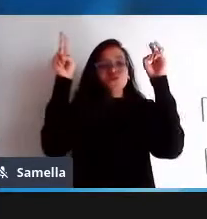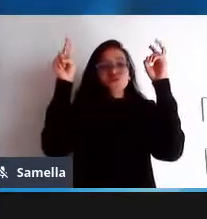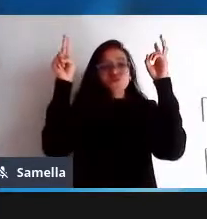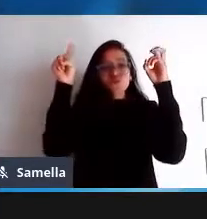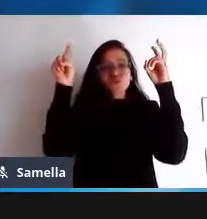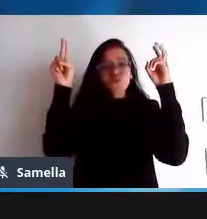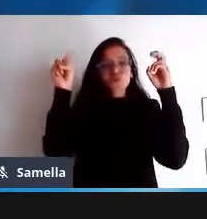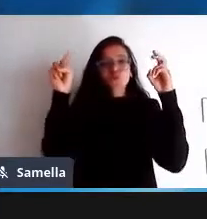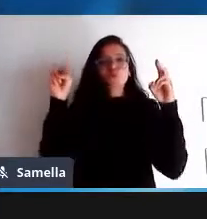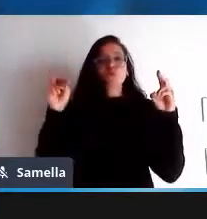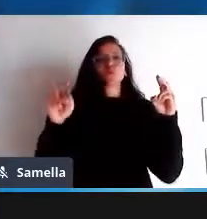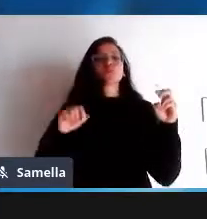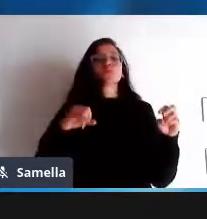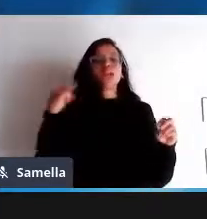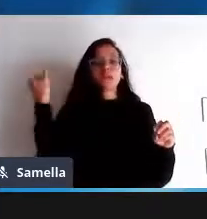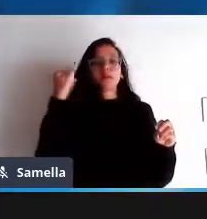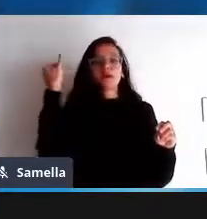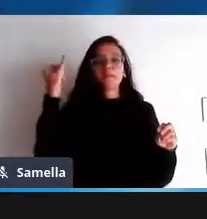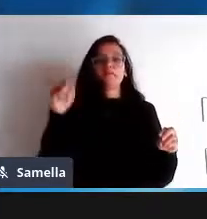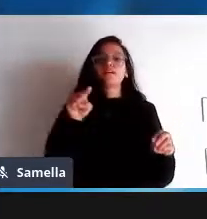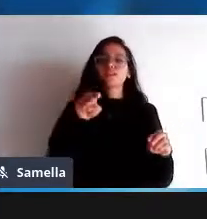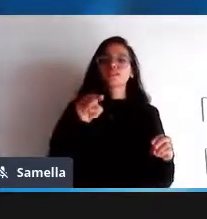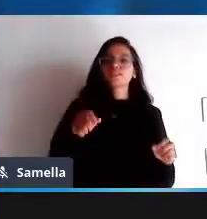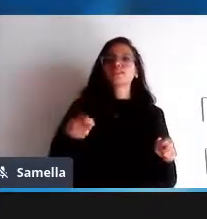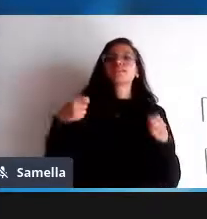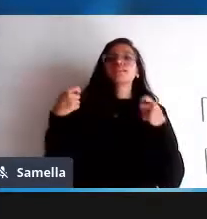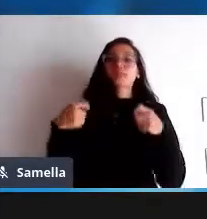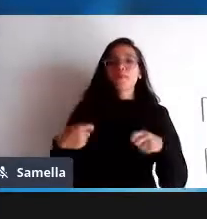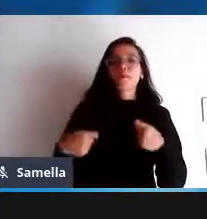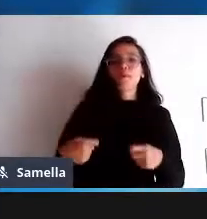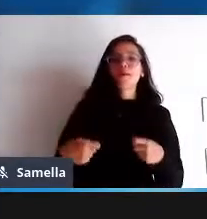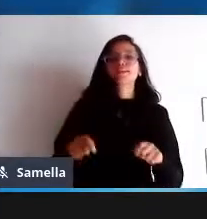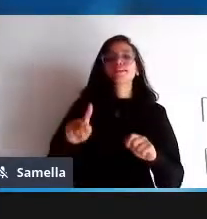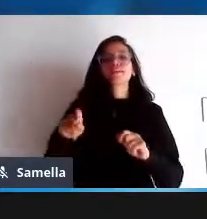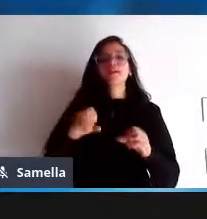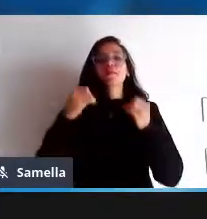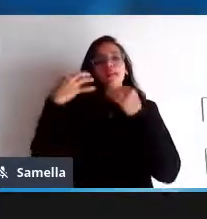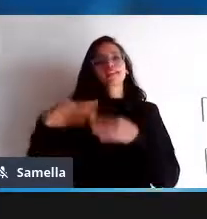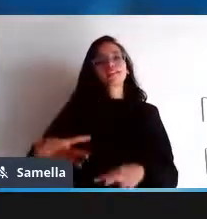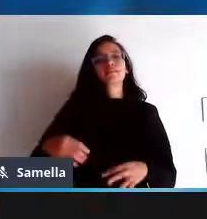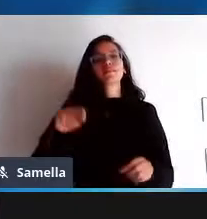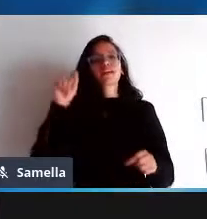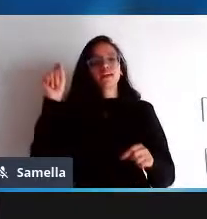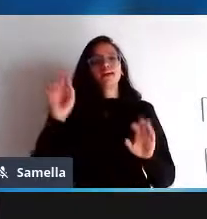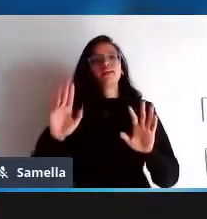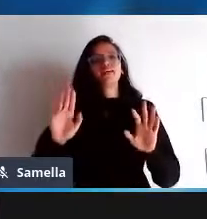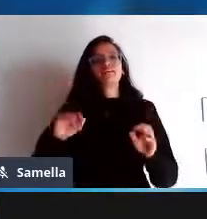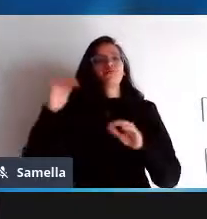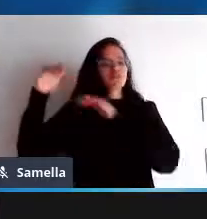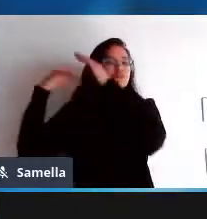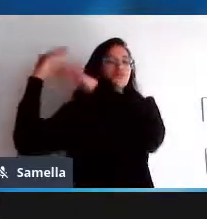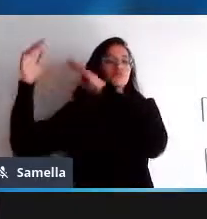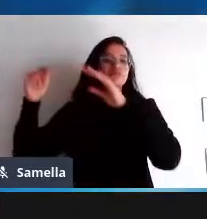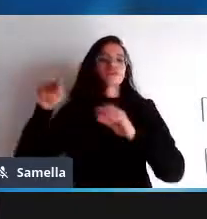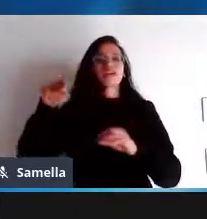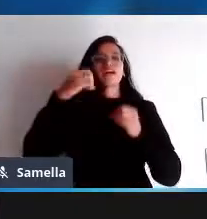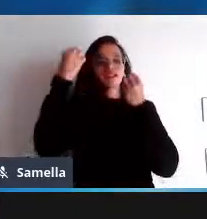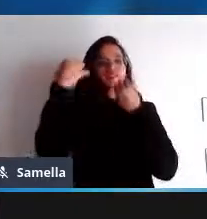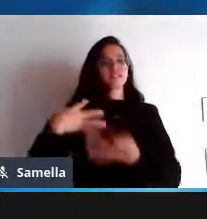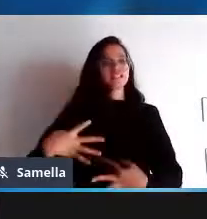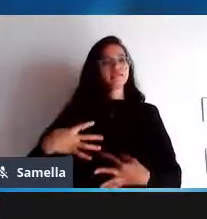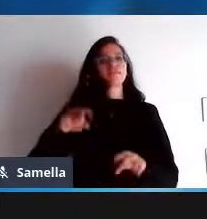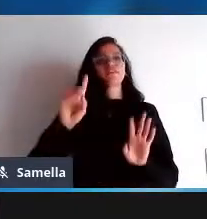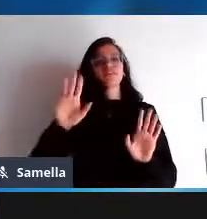interessante vocês podem sugerir também alterações a ele depois nas discussões nos outros canais que a gente tem para conversar